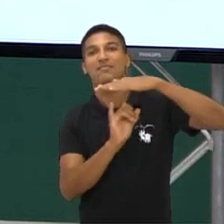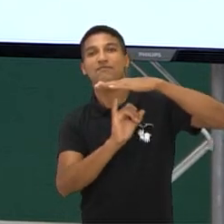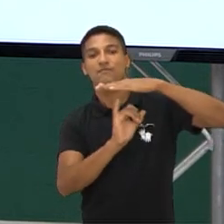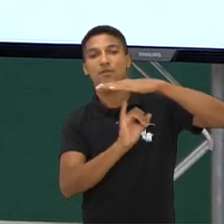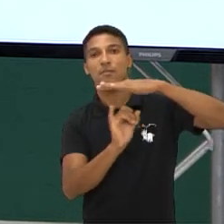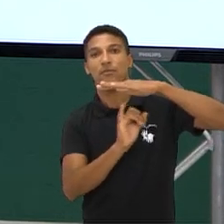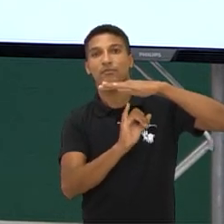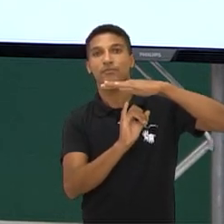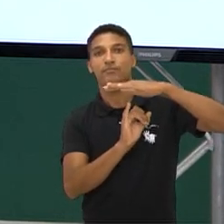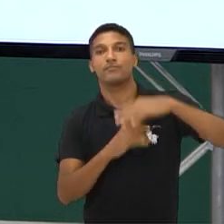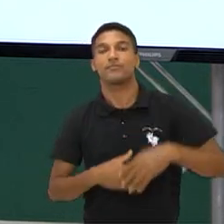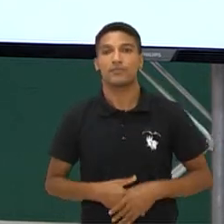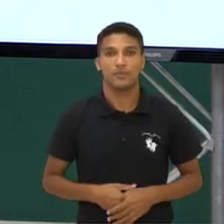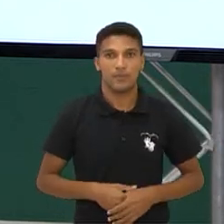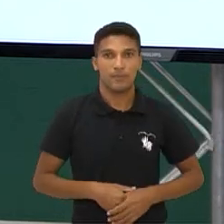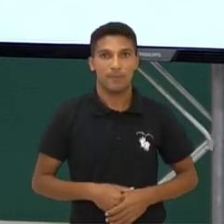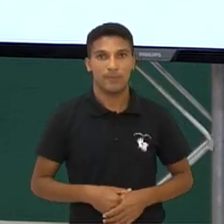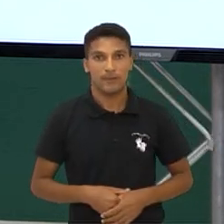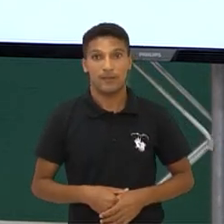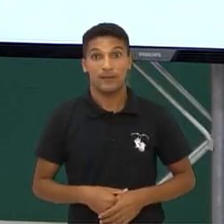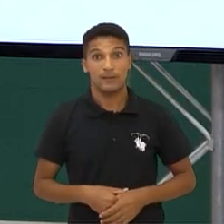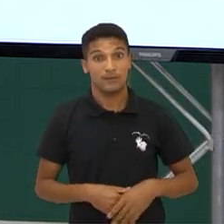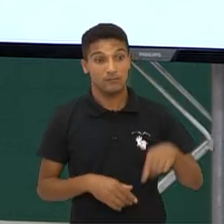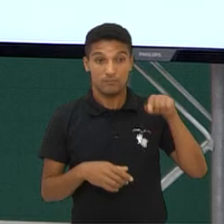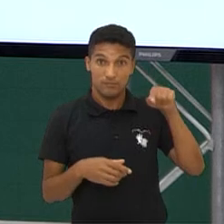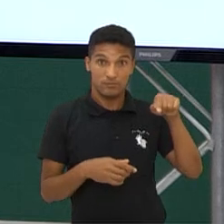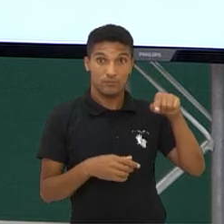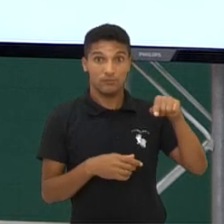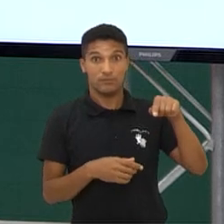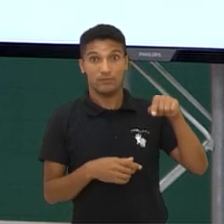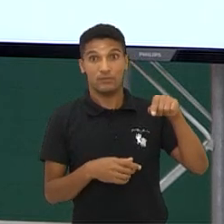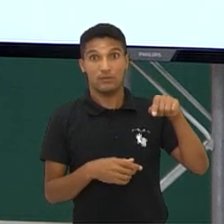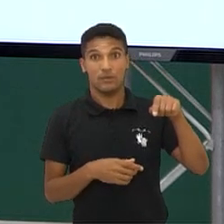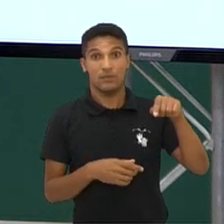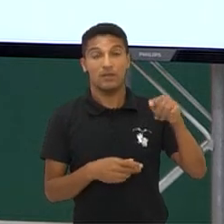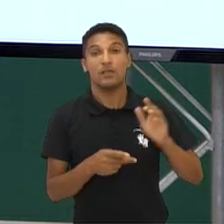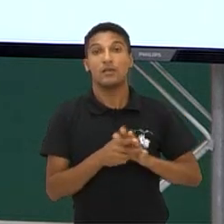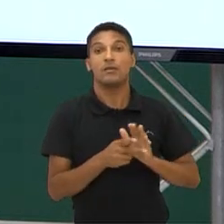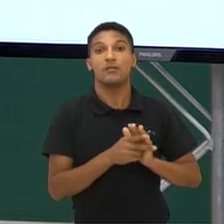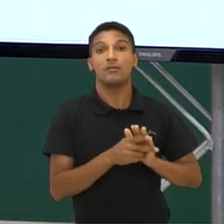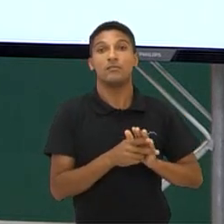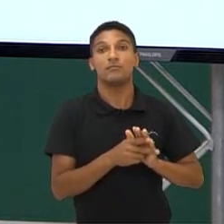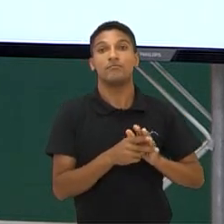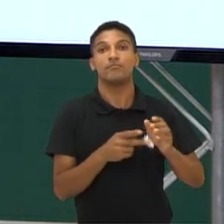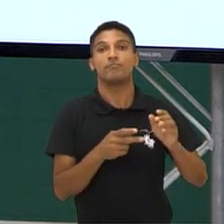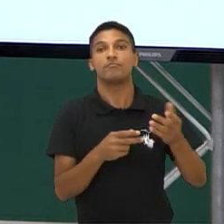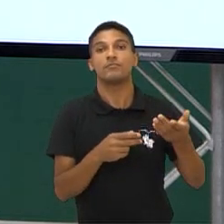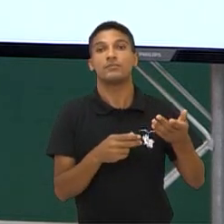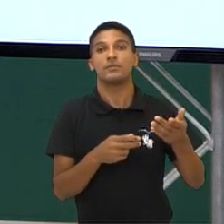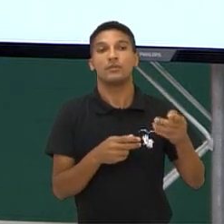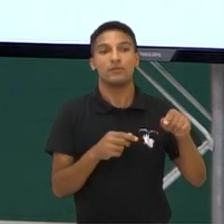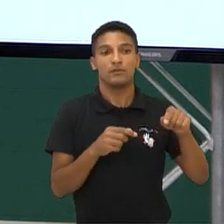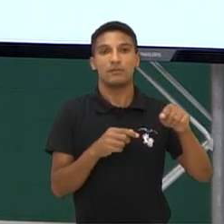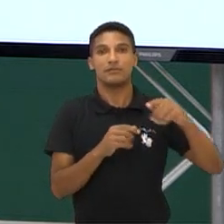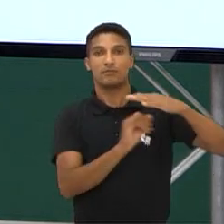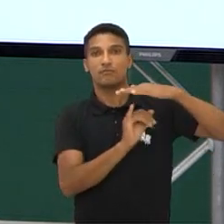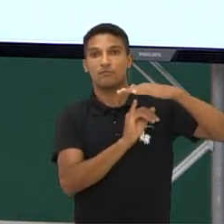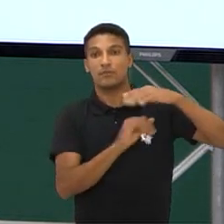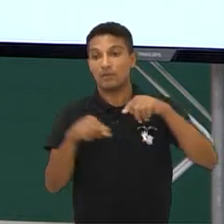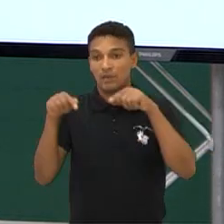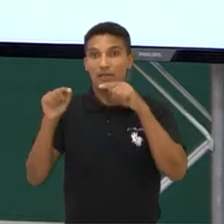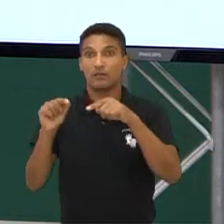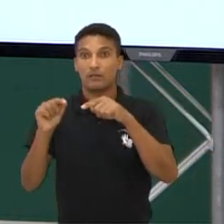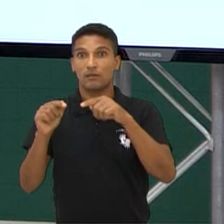são muito culturais. Mas as gírias, elas são muito voláteis. Elas vão e vêm. As expressões idiomáticas, elas são mais